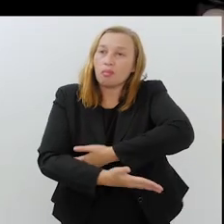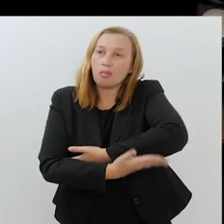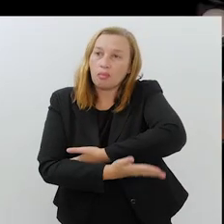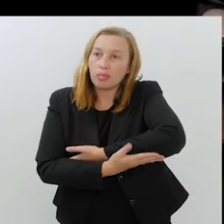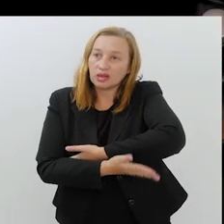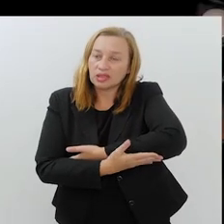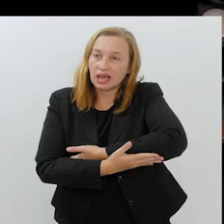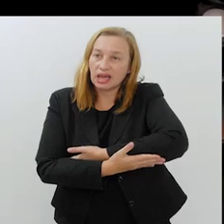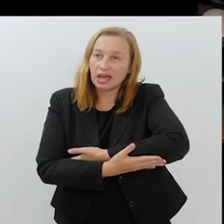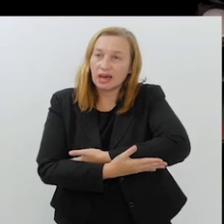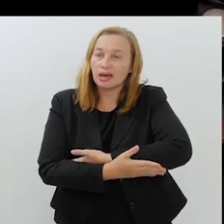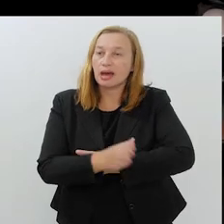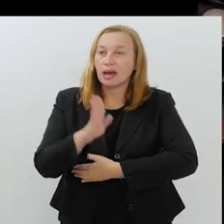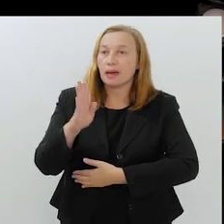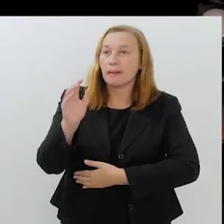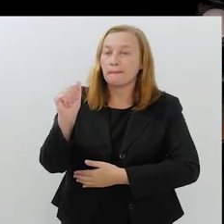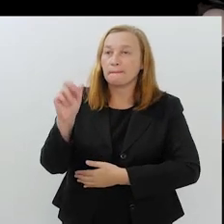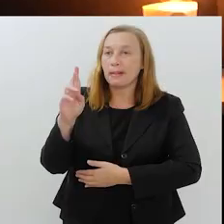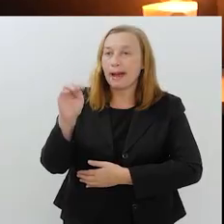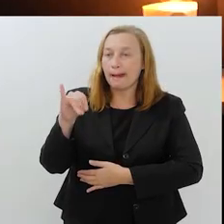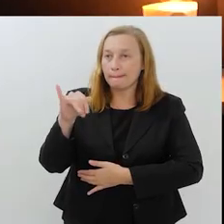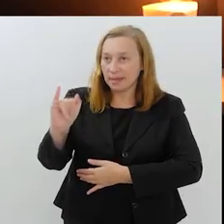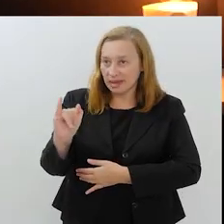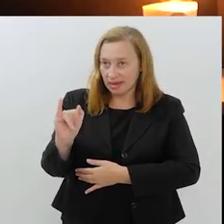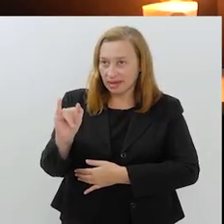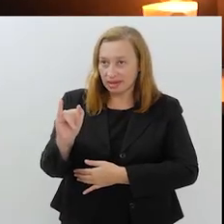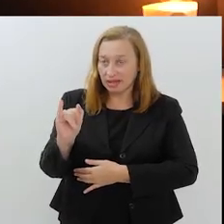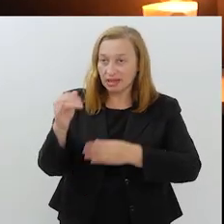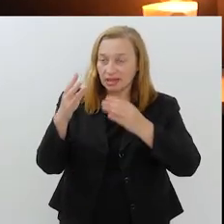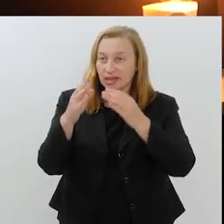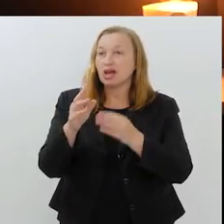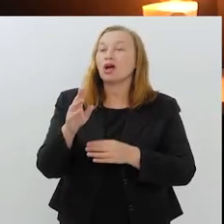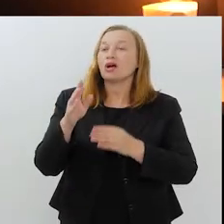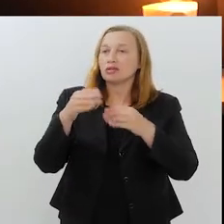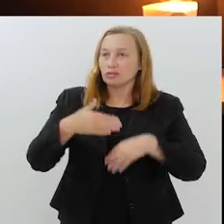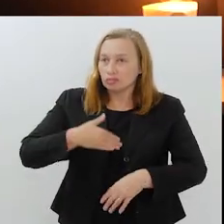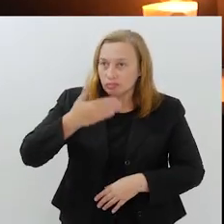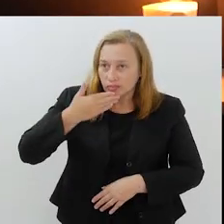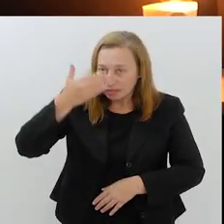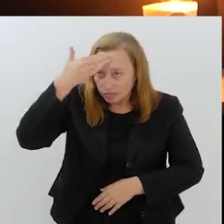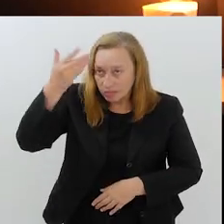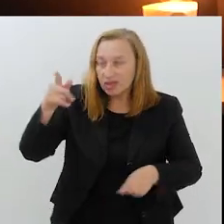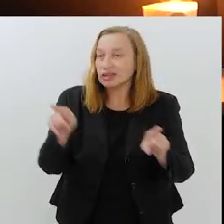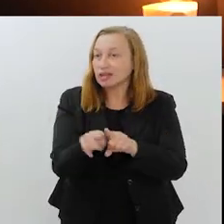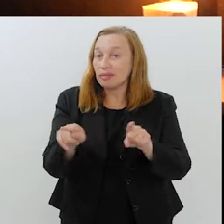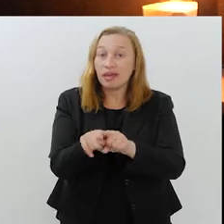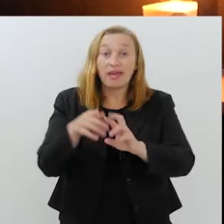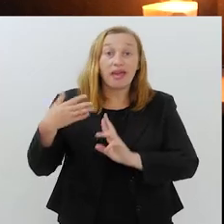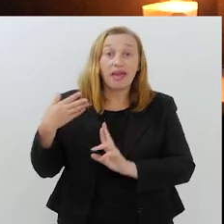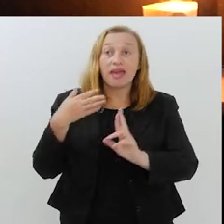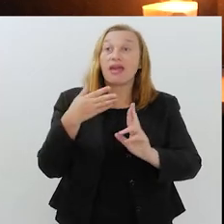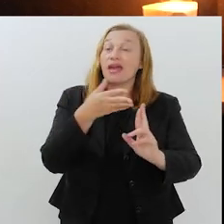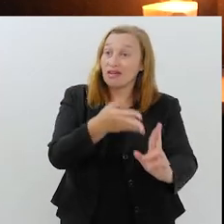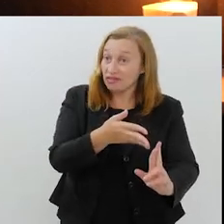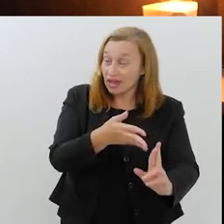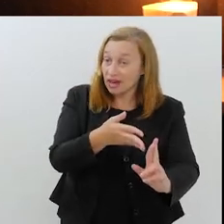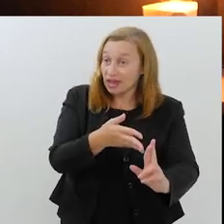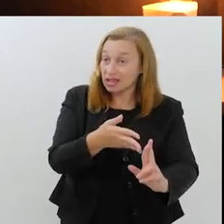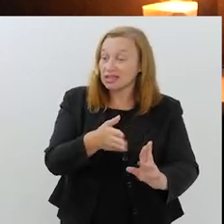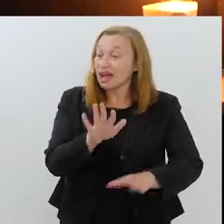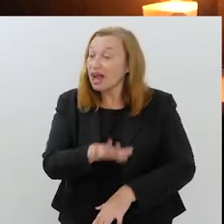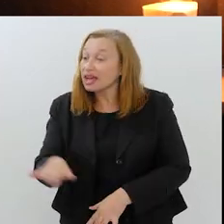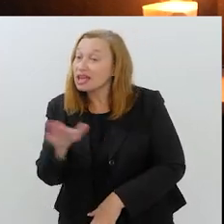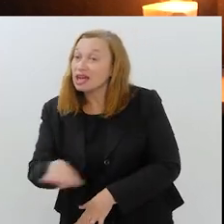equipamento de esgrima e de véu. Ela serviu como modelo. E isso é importante também em termos de representatividade, para